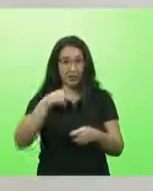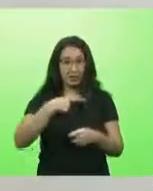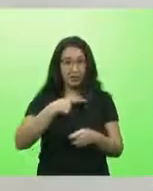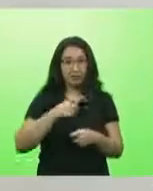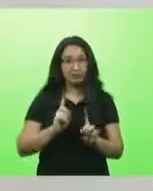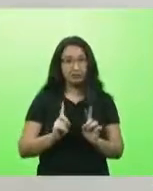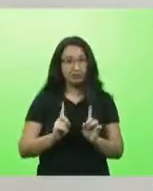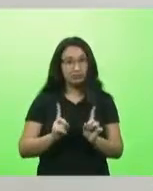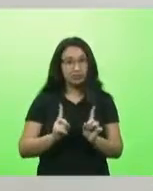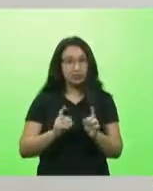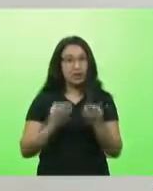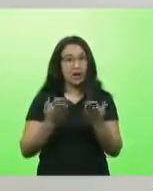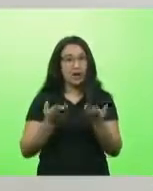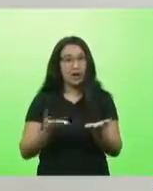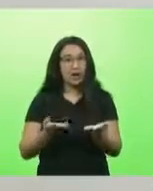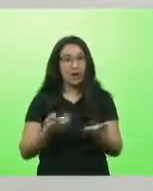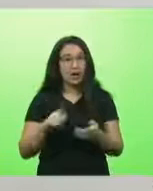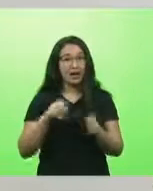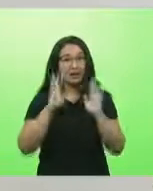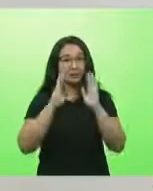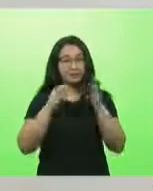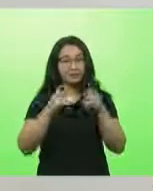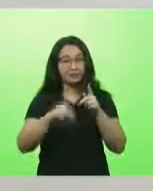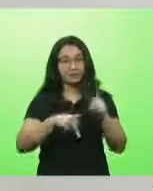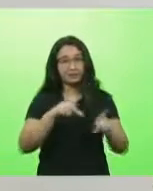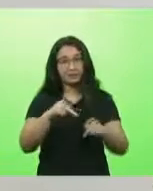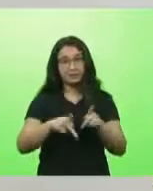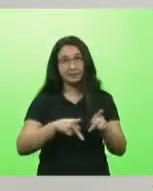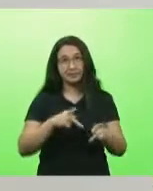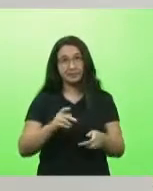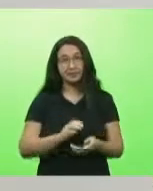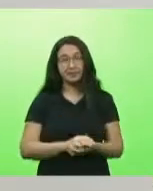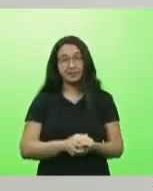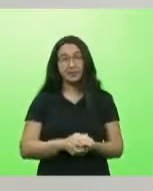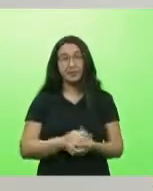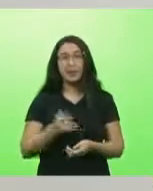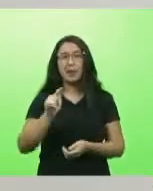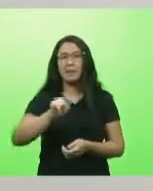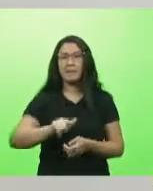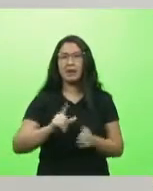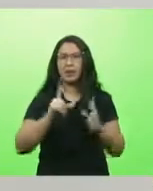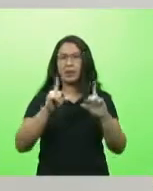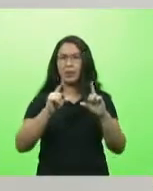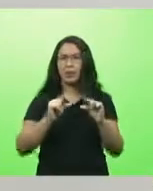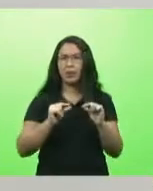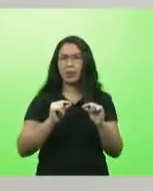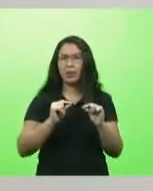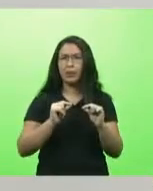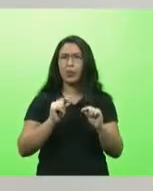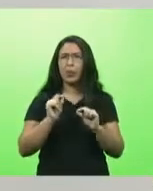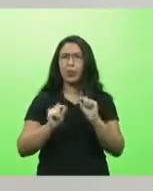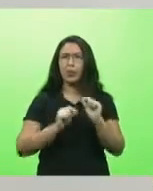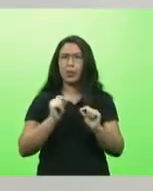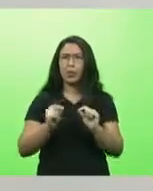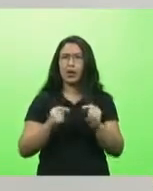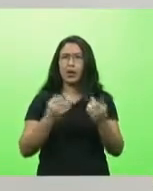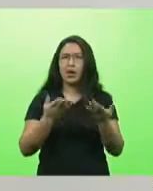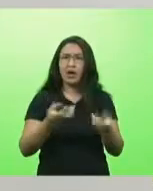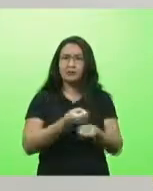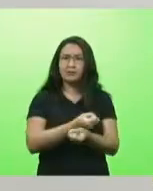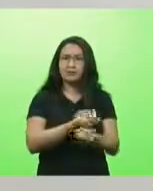Petrobras não é feita para dar lucro. Outra coisa que a gente podia diminuir também o custo, sabe o que é, deputado Lima? As distribuidoras.